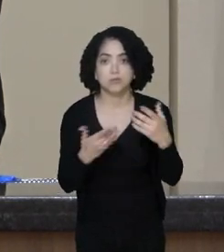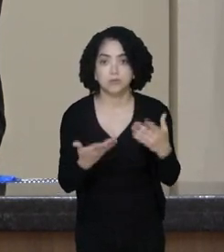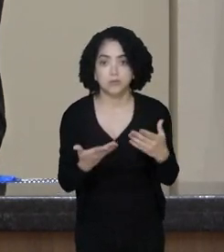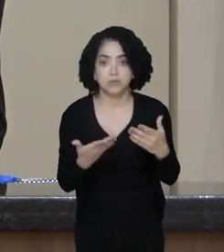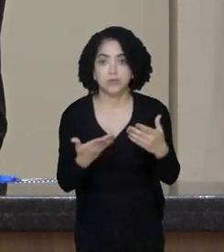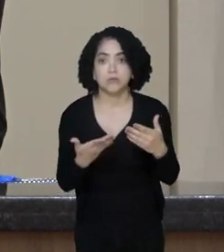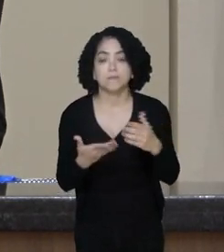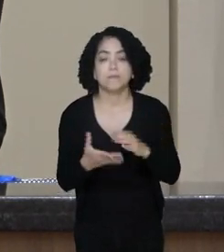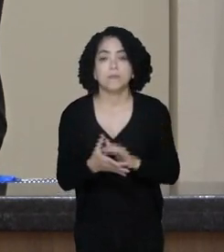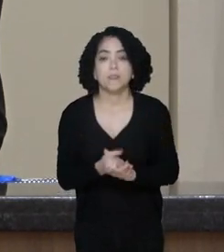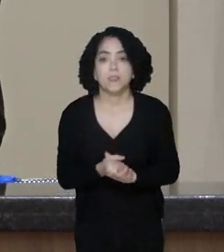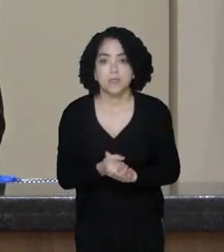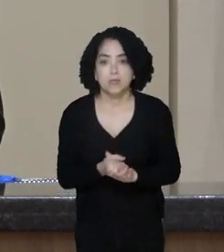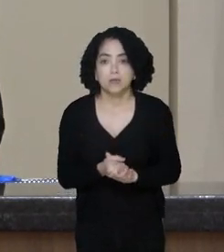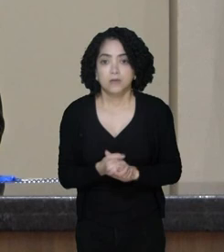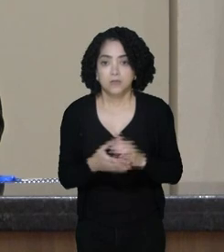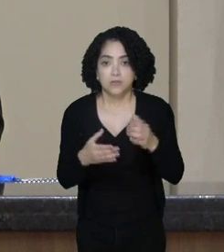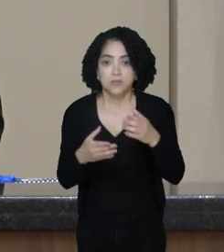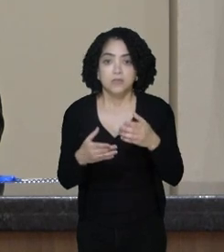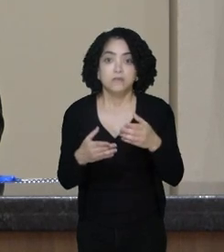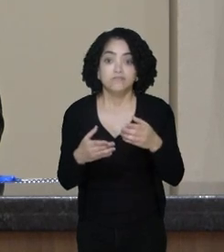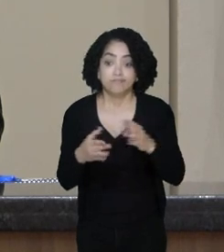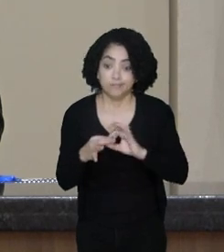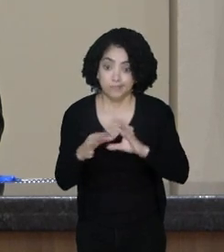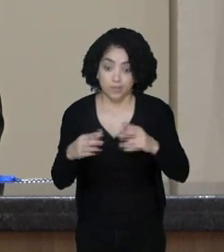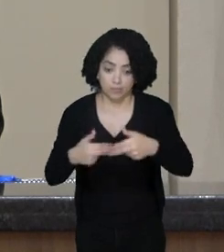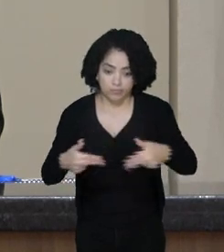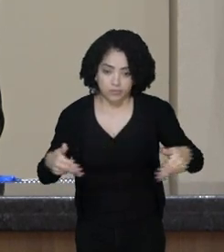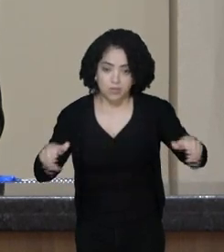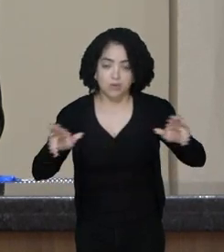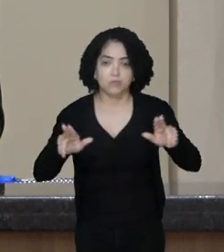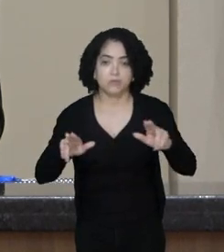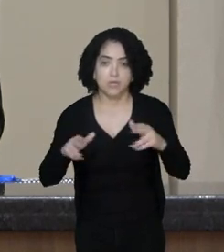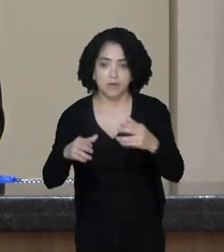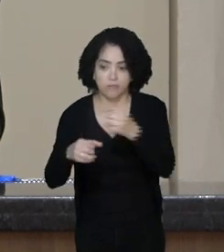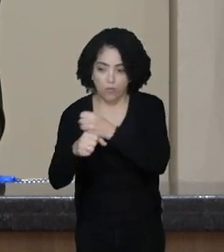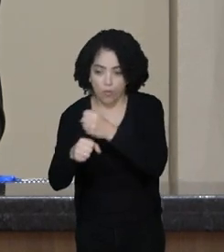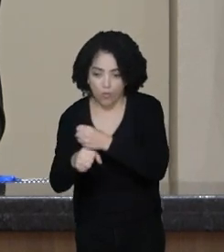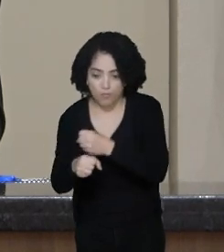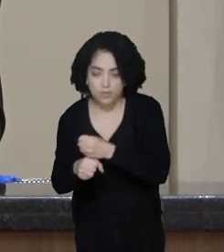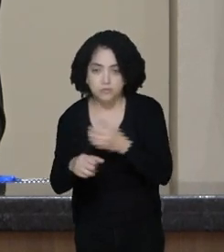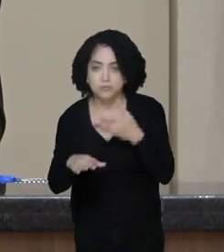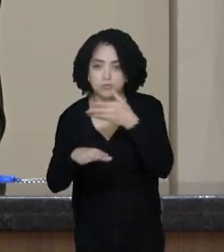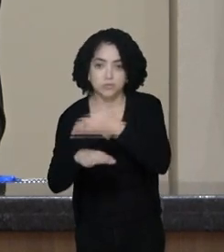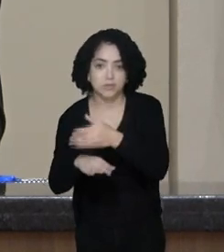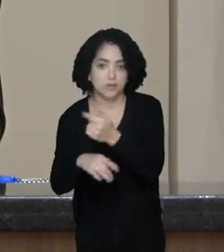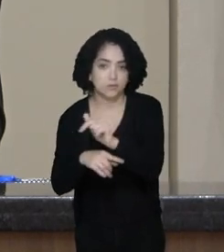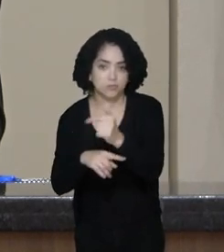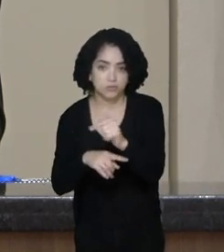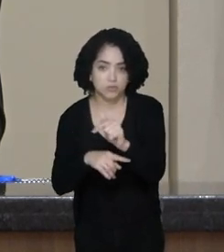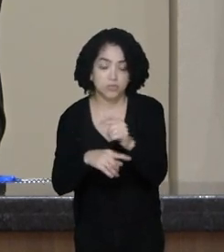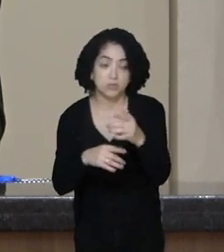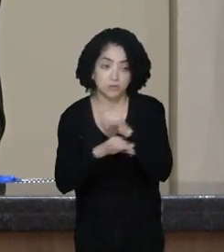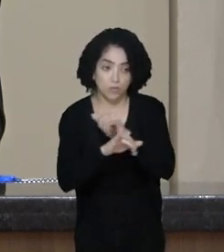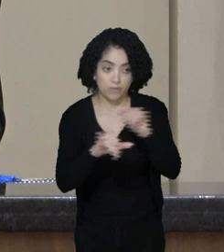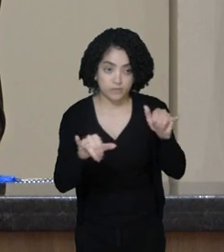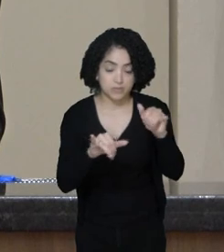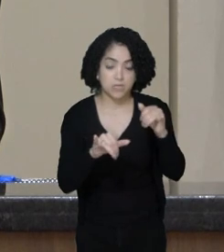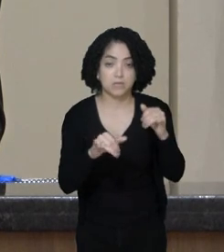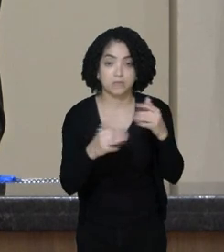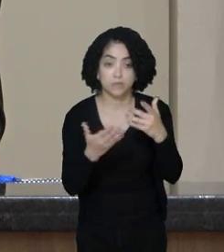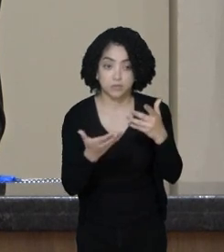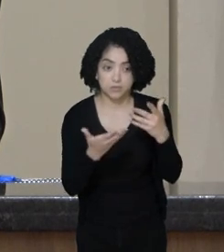a pedra fundamental de obras que não tinham nada a fazer. Então, é bom avisar aos que estão interessados nesse